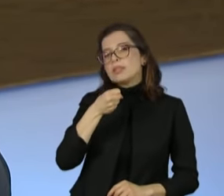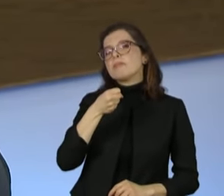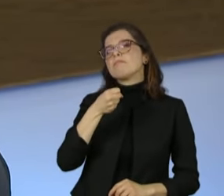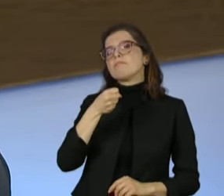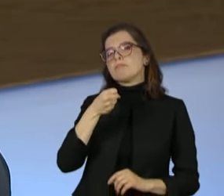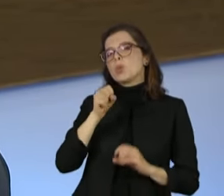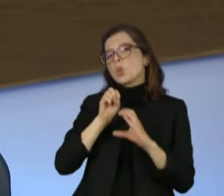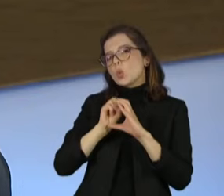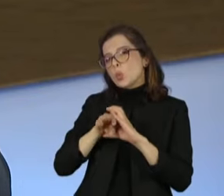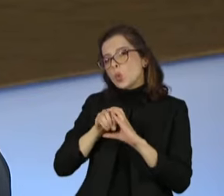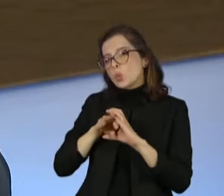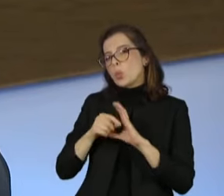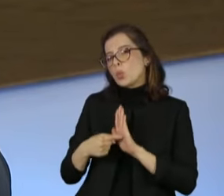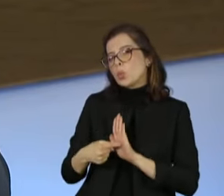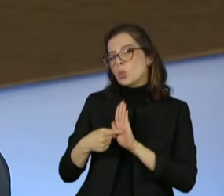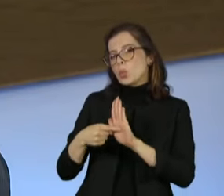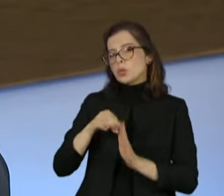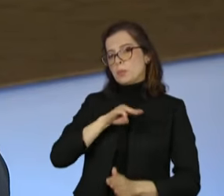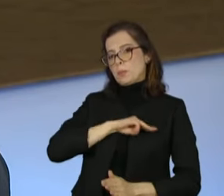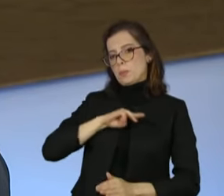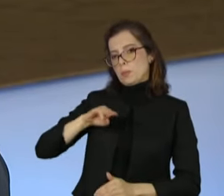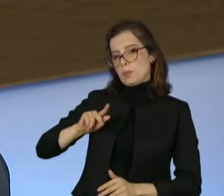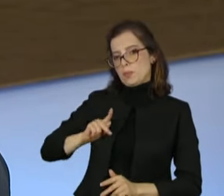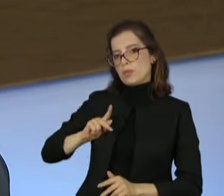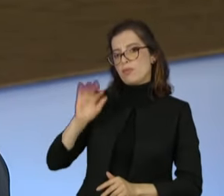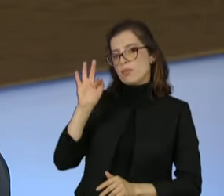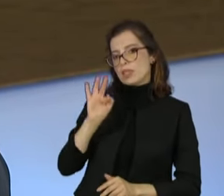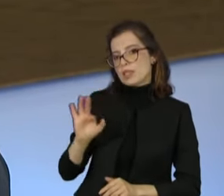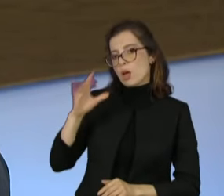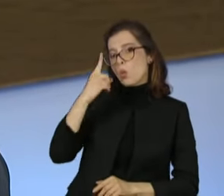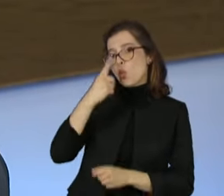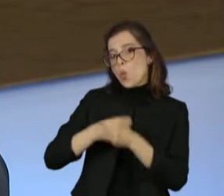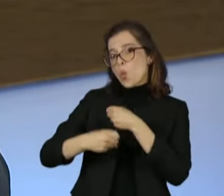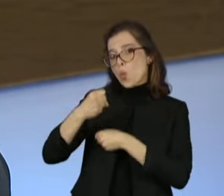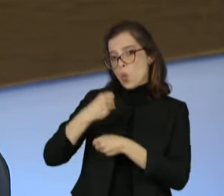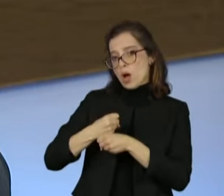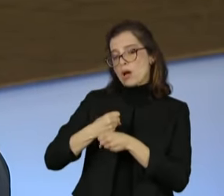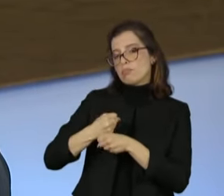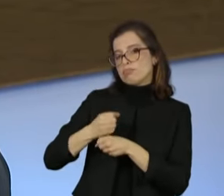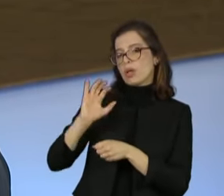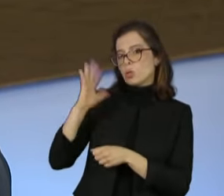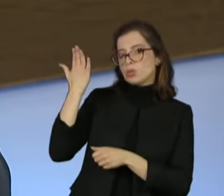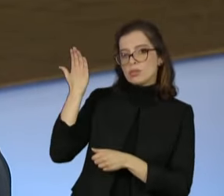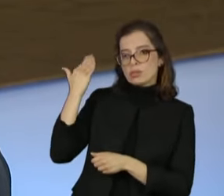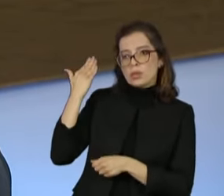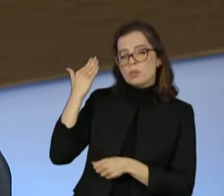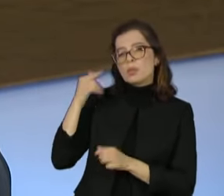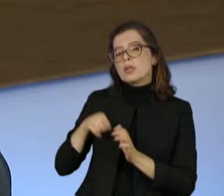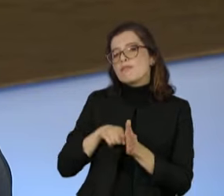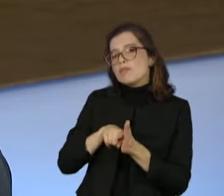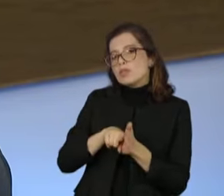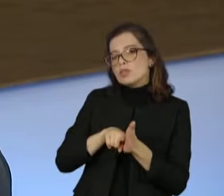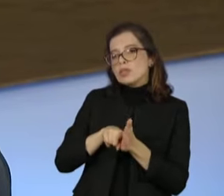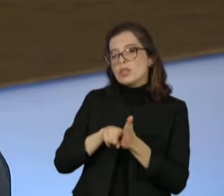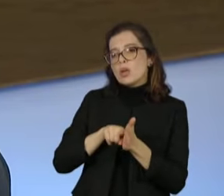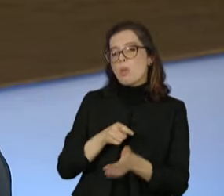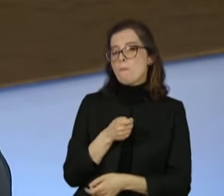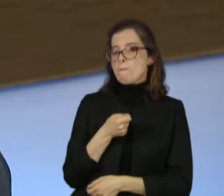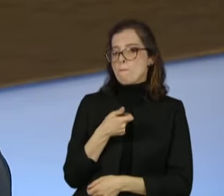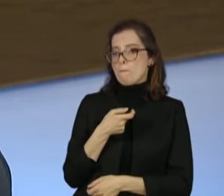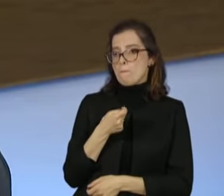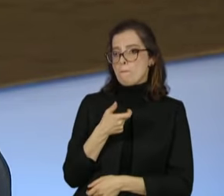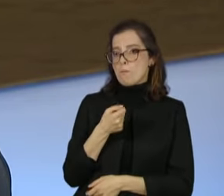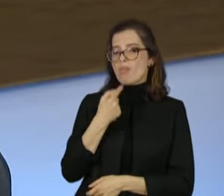Público Federal abriu 31 procedimentos para investigar denúncias de violência política